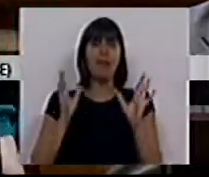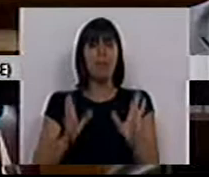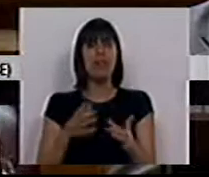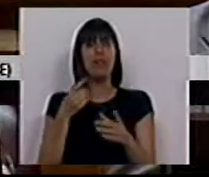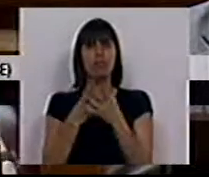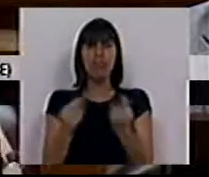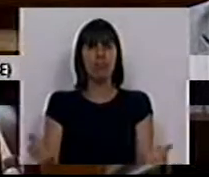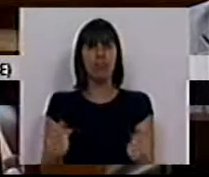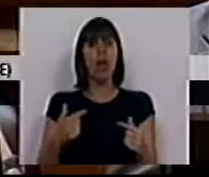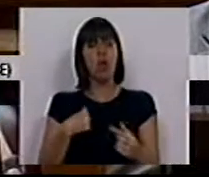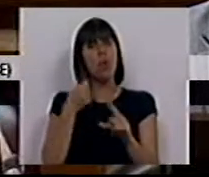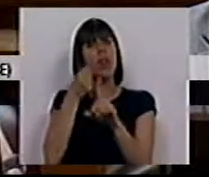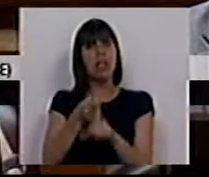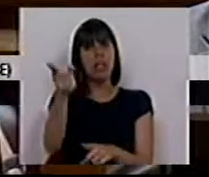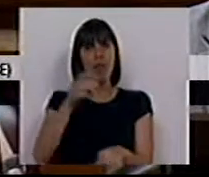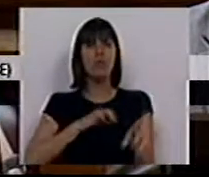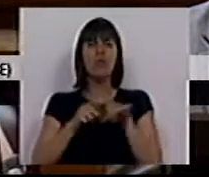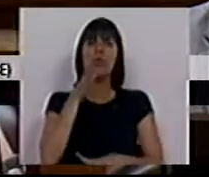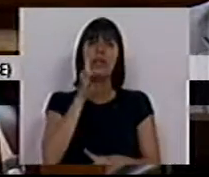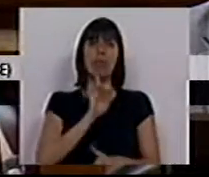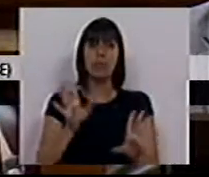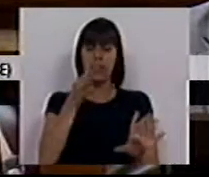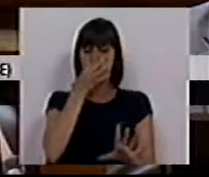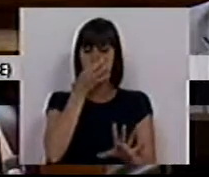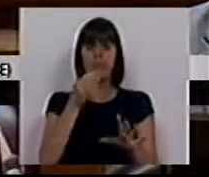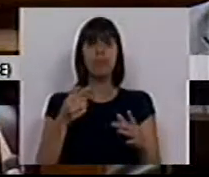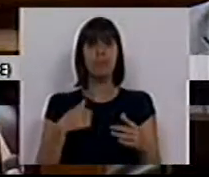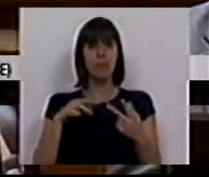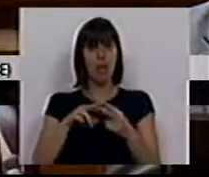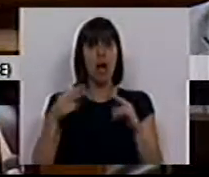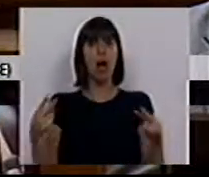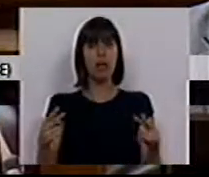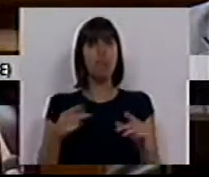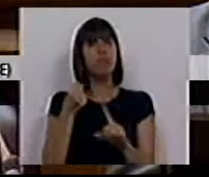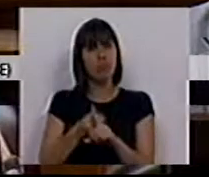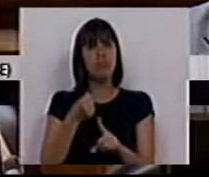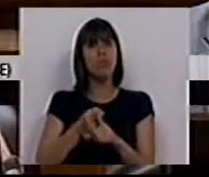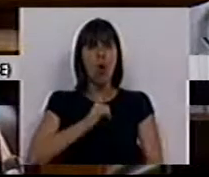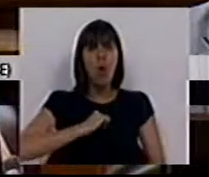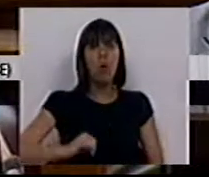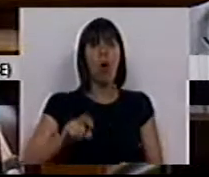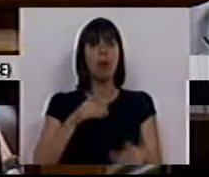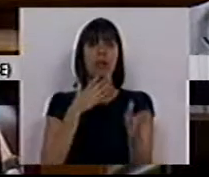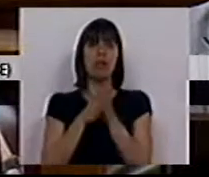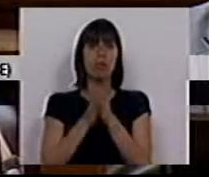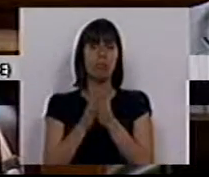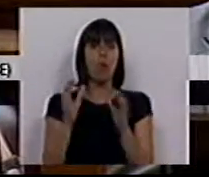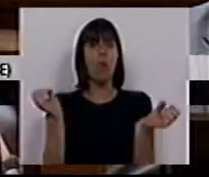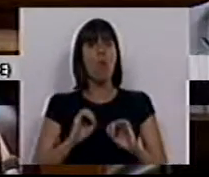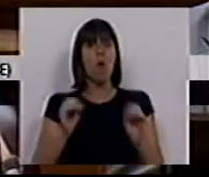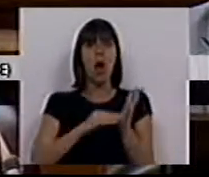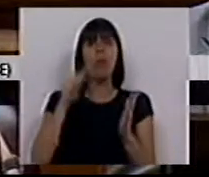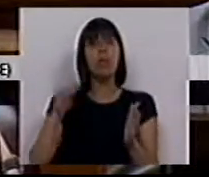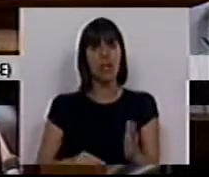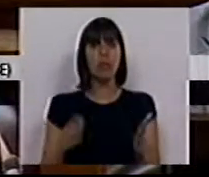preciso combater. E eu faço-lhe um desafio, Sra. Deputada. Vamos nas autarquias lutar contra esta exploração de, por não haver